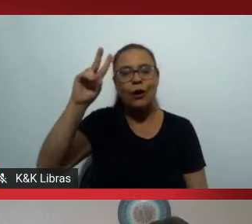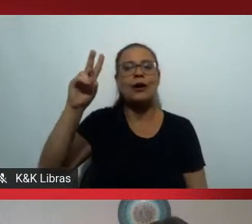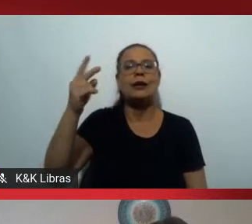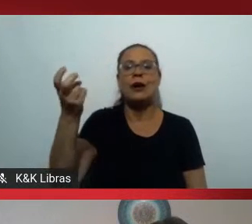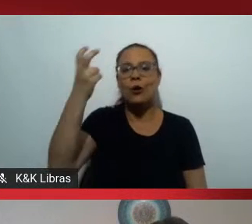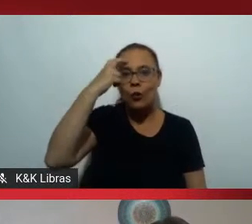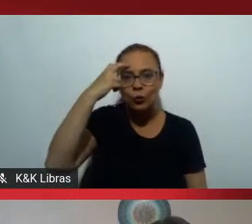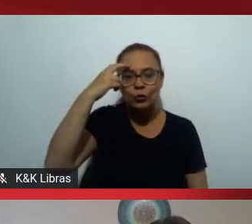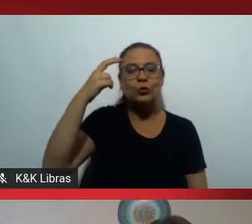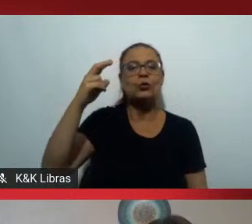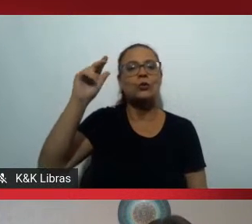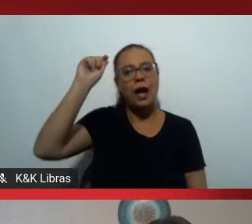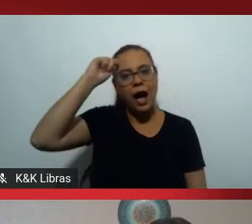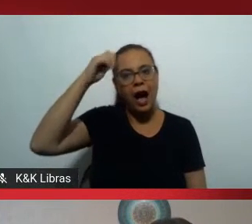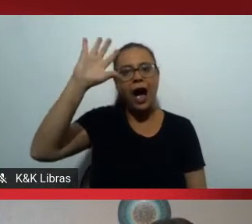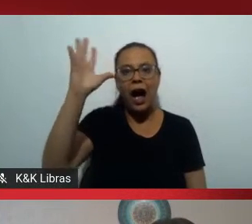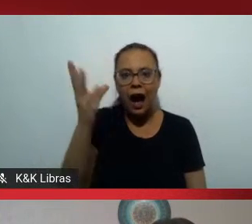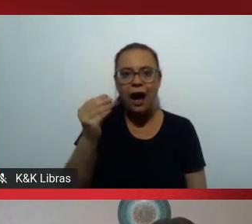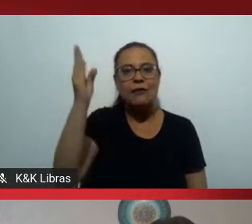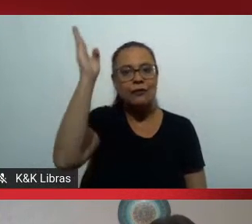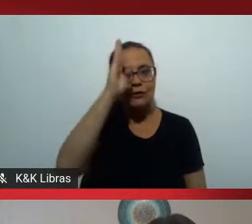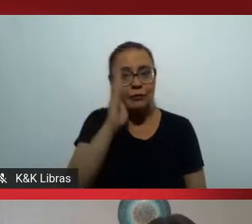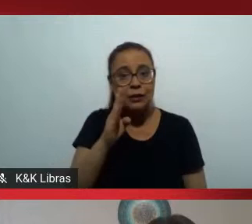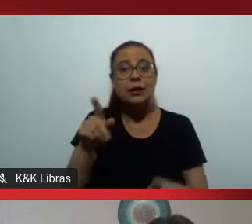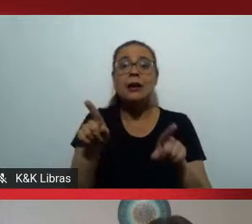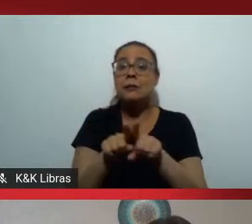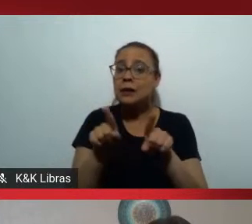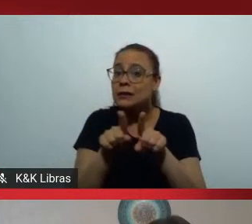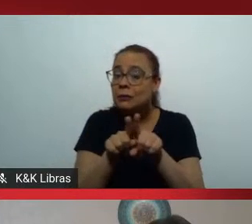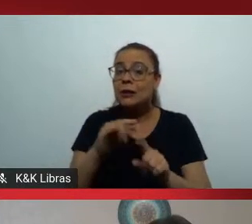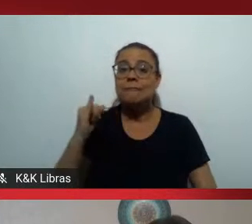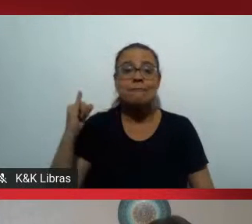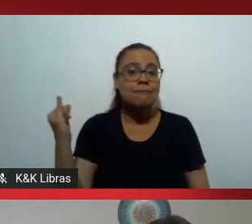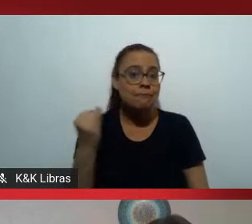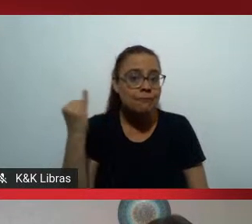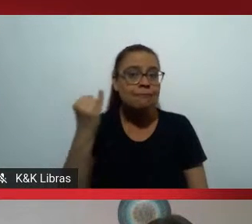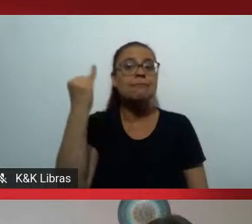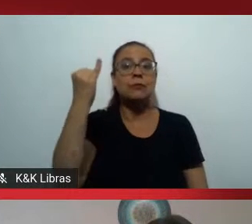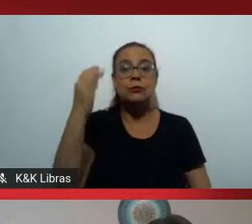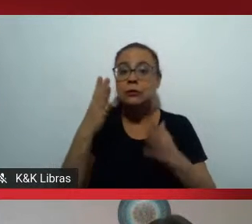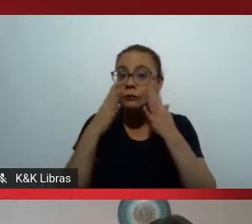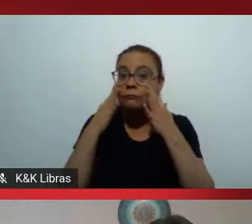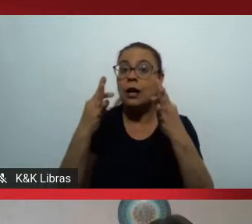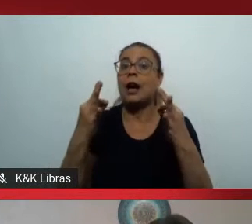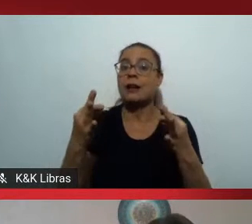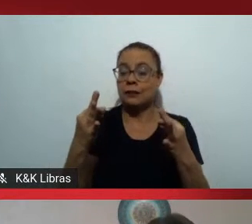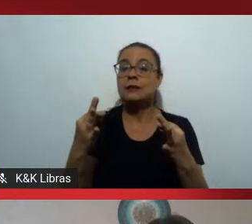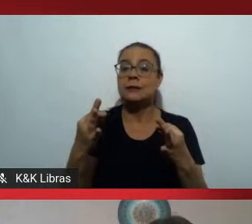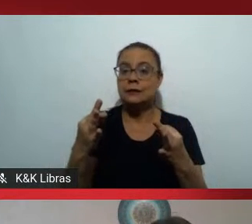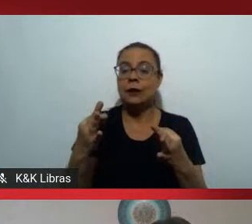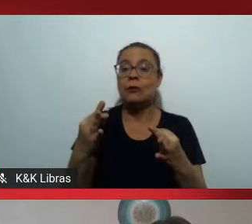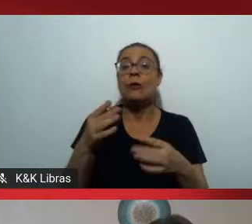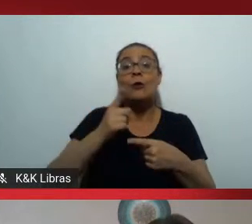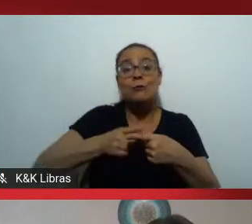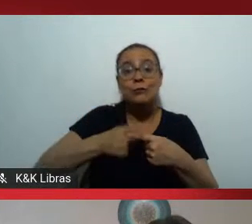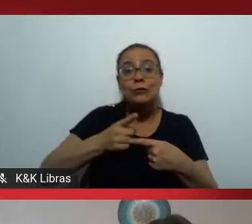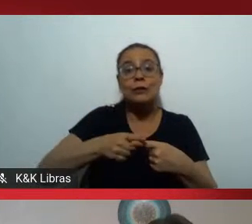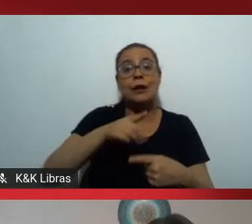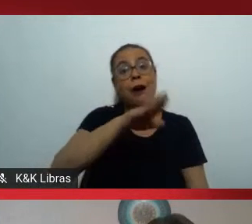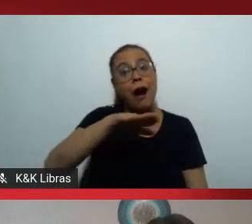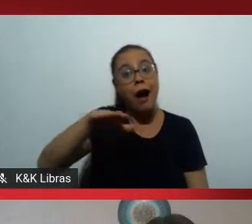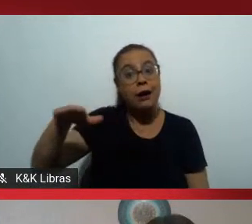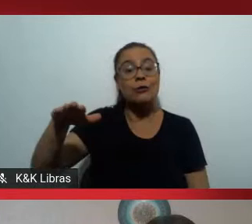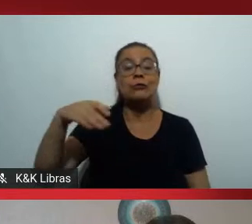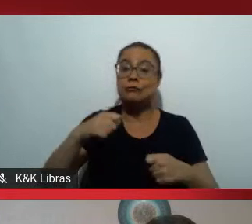brasileira, mas é importante uma atenção constante nessas ações afirmativas para que esses alunos possam acender